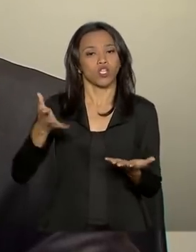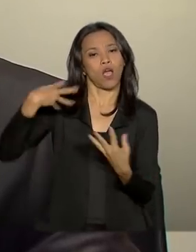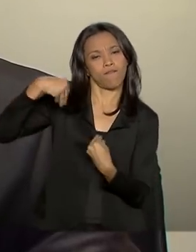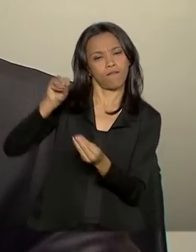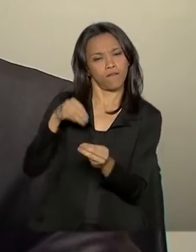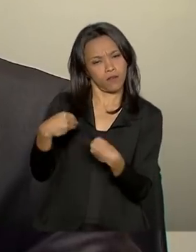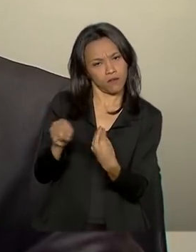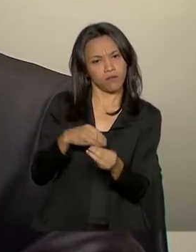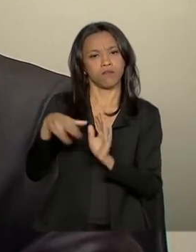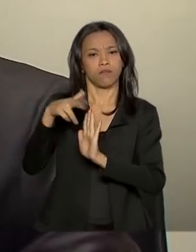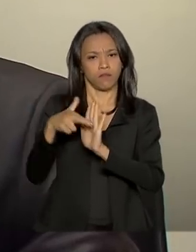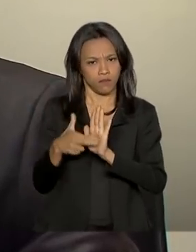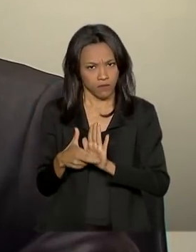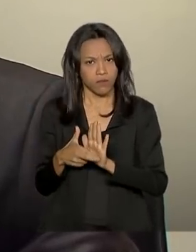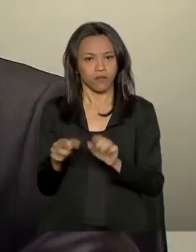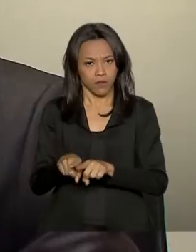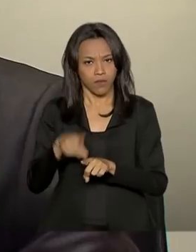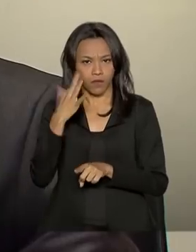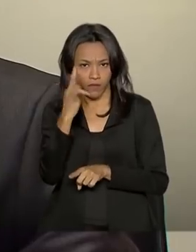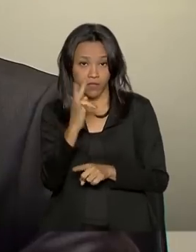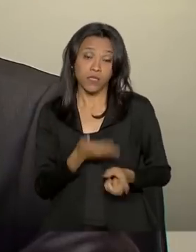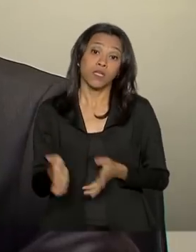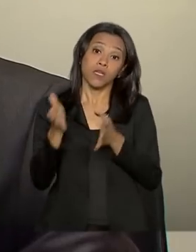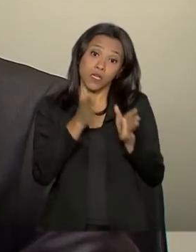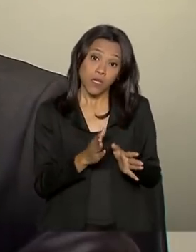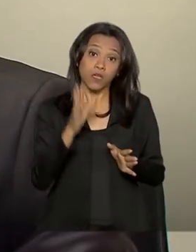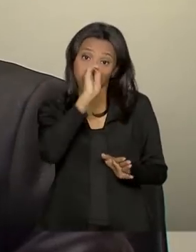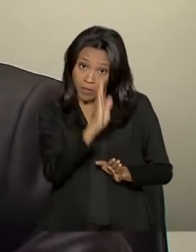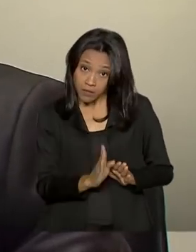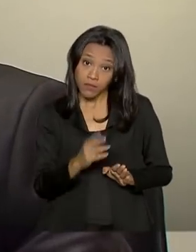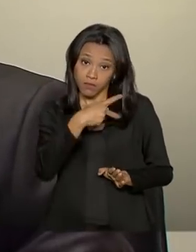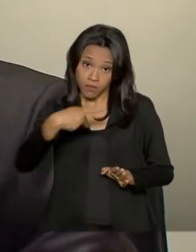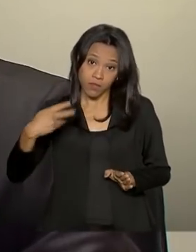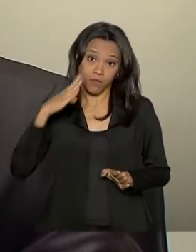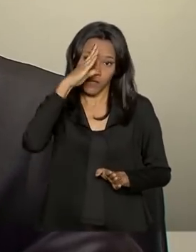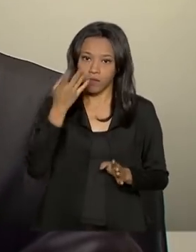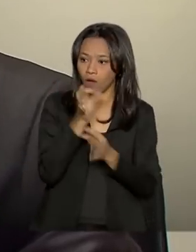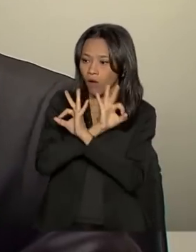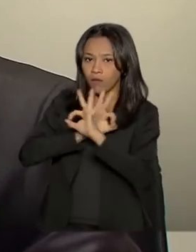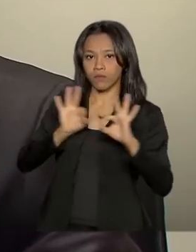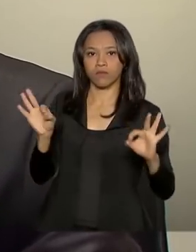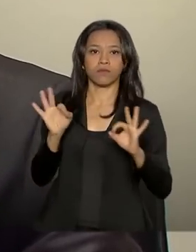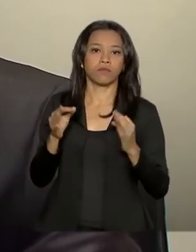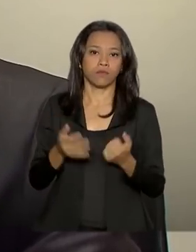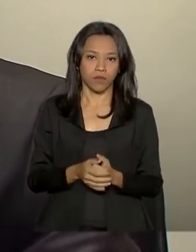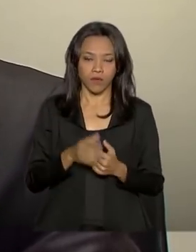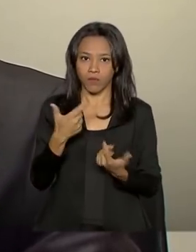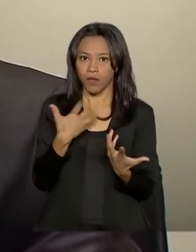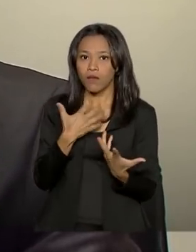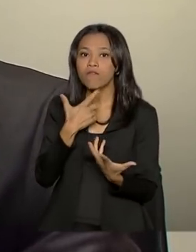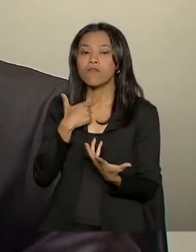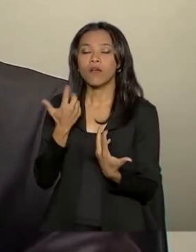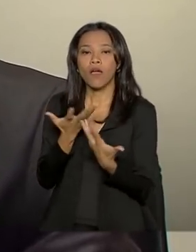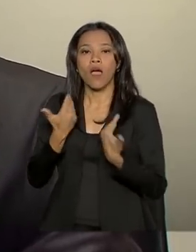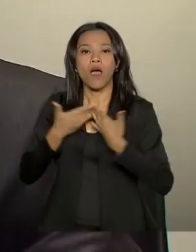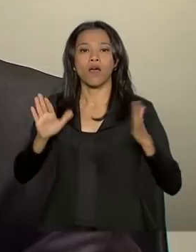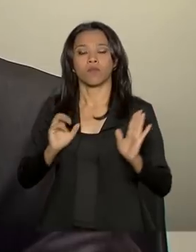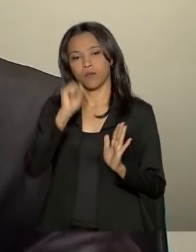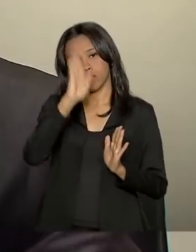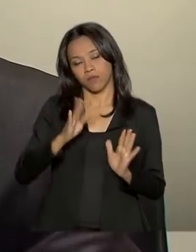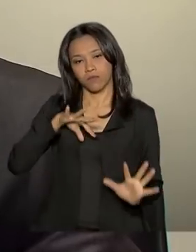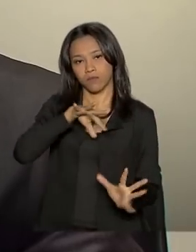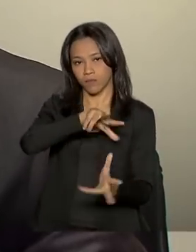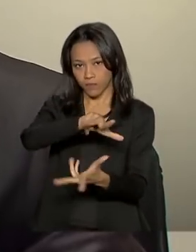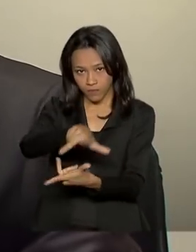posição e para o presidente Bolsonaro seria fantástico, nessa sua ambição de abrir o Brasil ao